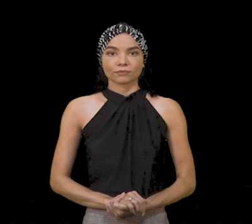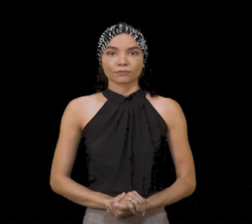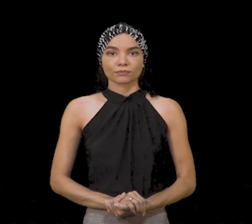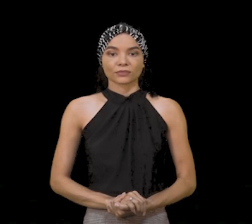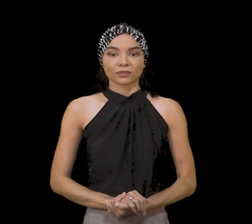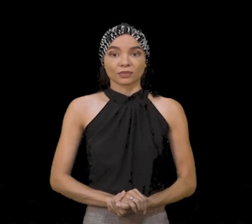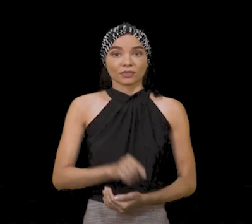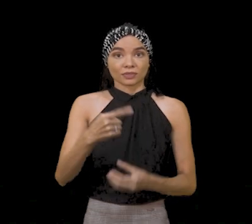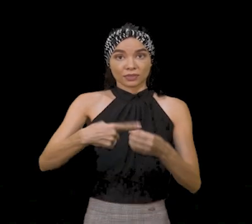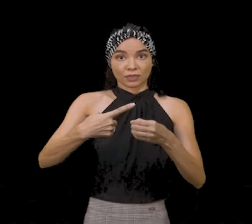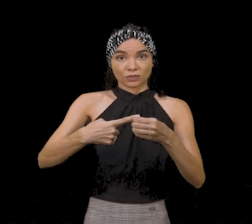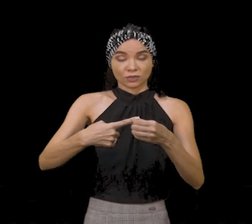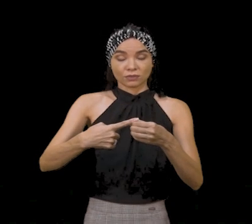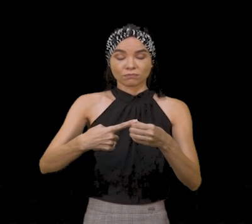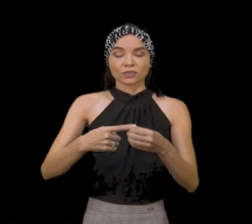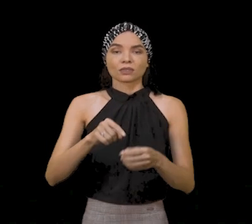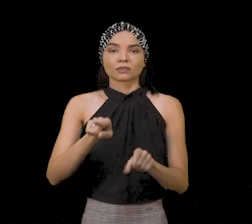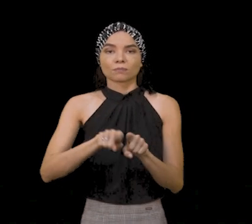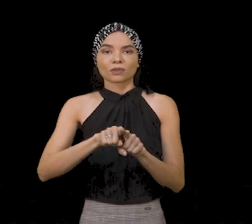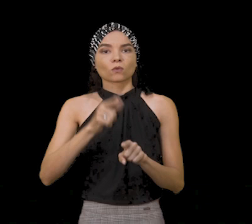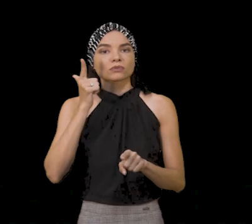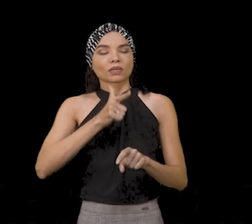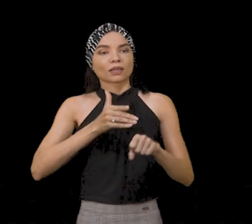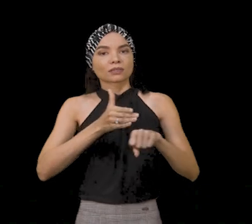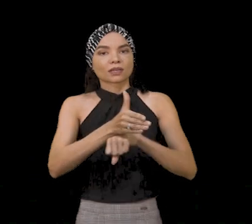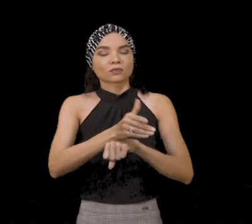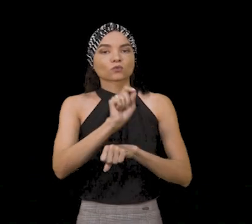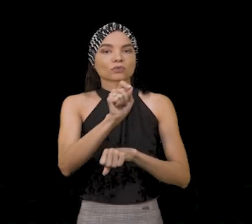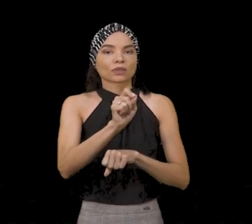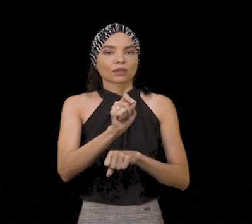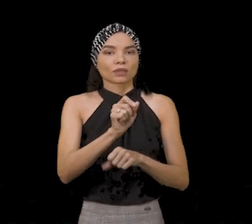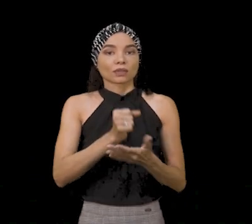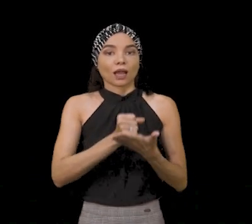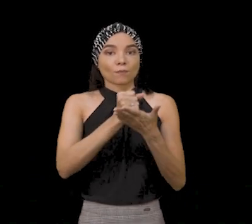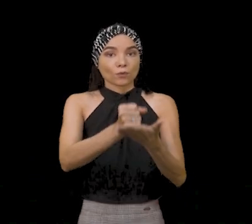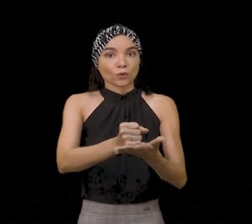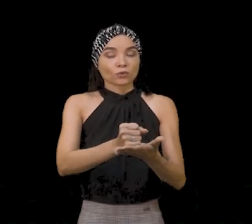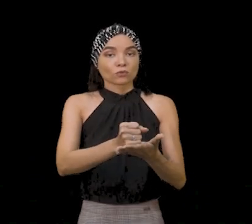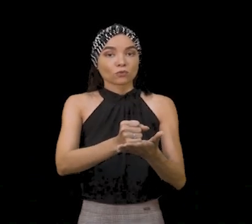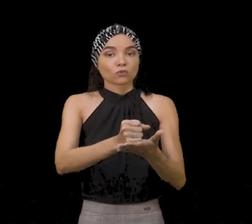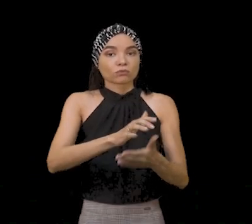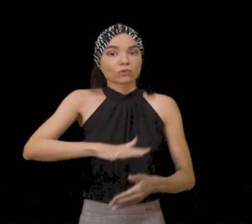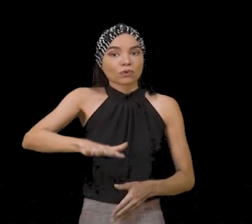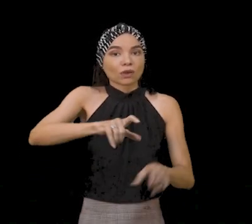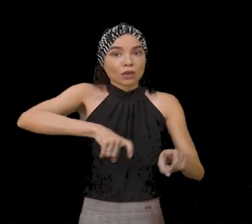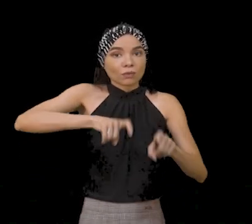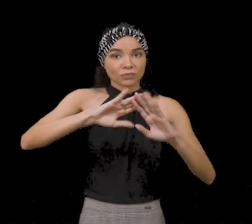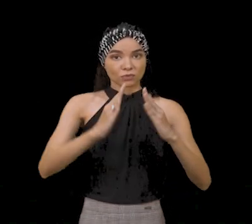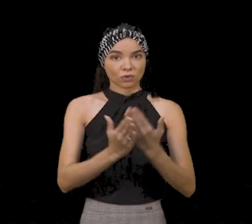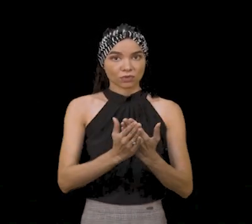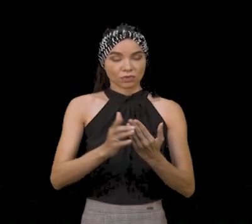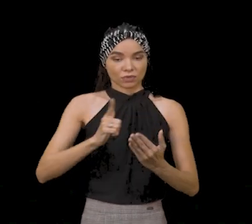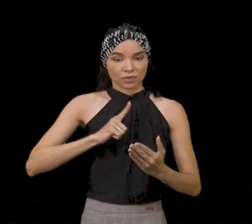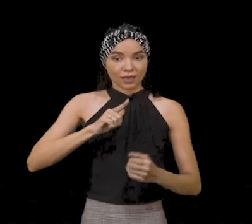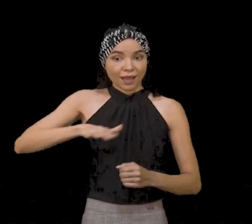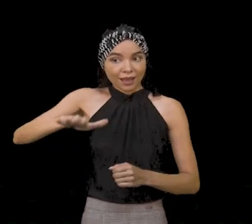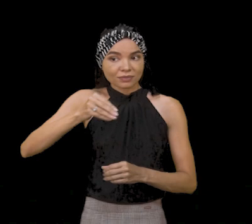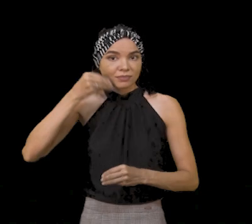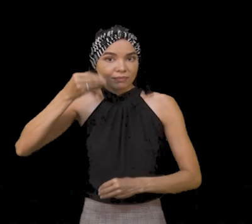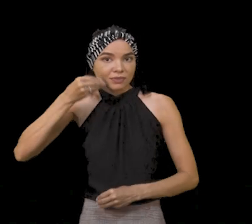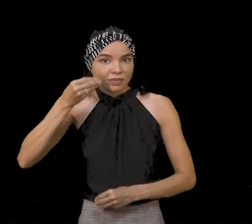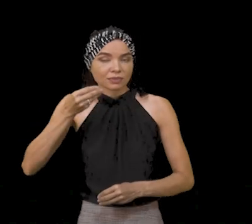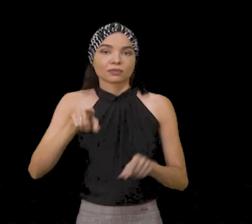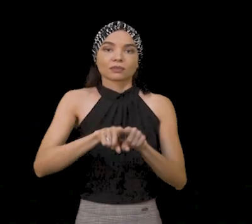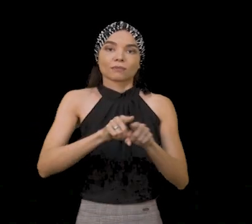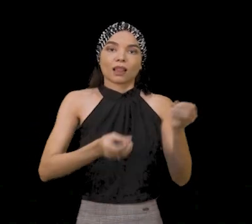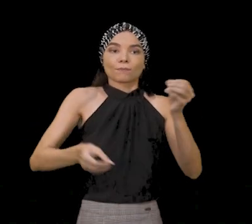No campus de Chapadão do Sul, você terá acesso também à unidade de apoio Campo Escola, que reúne as áreas experimentais e